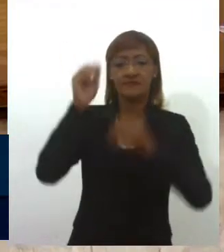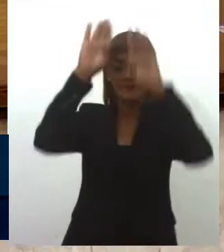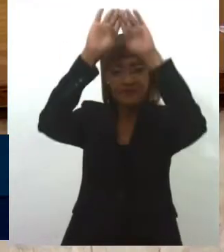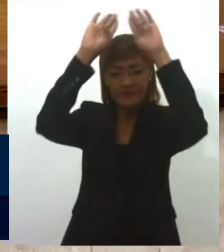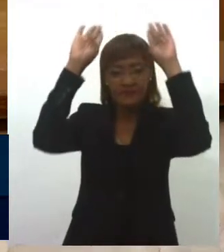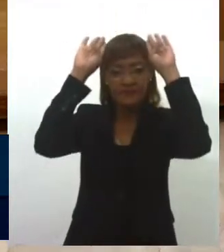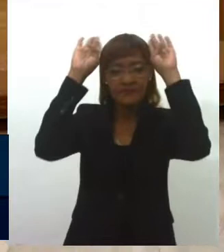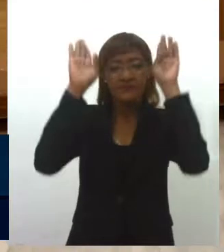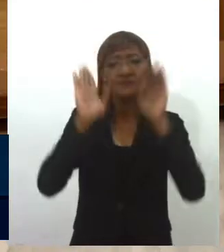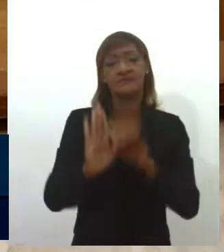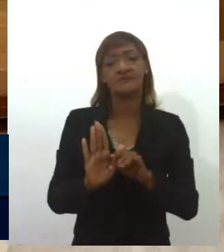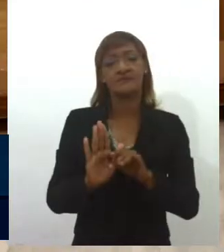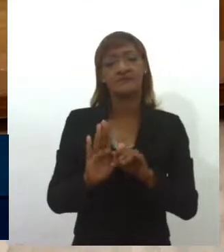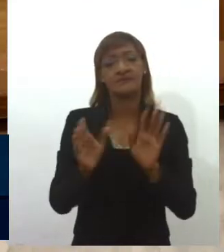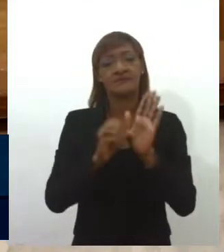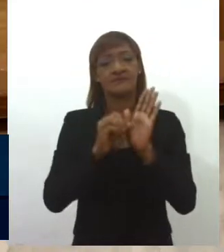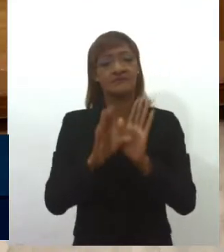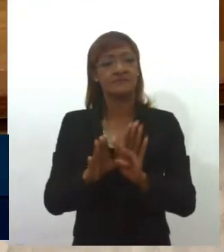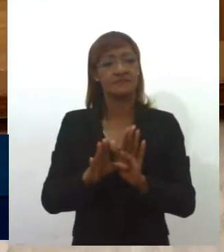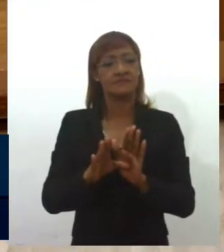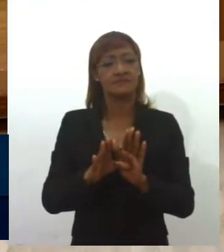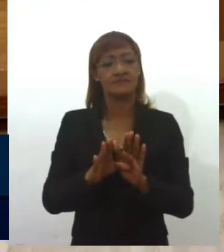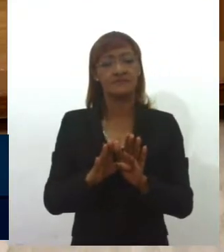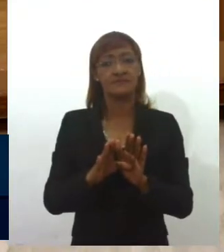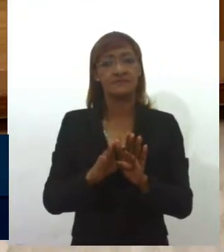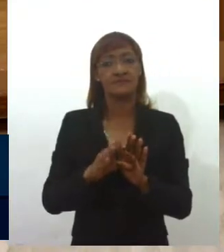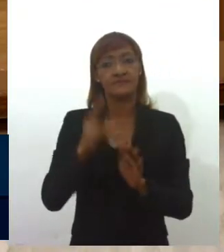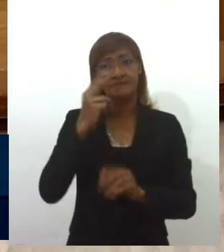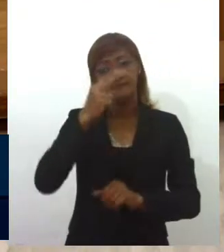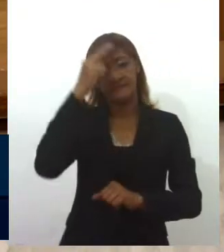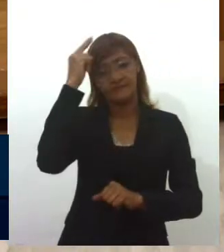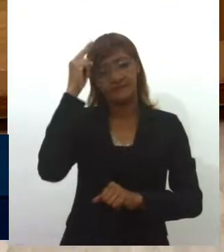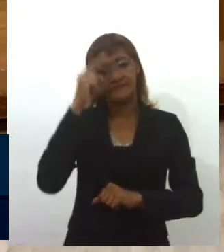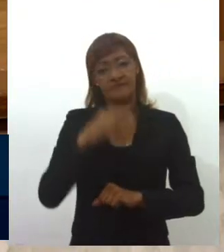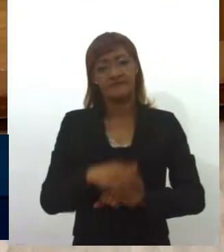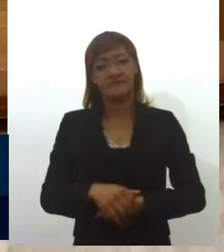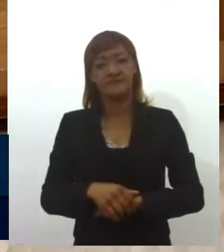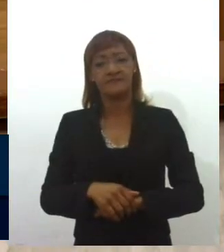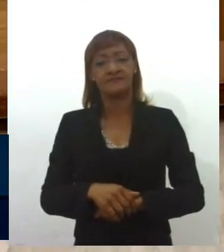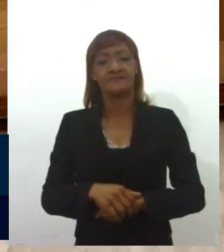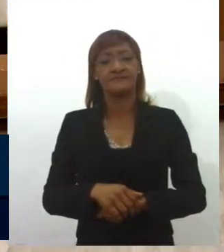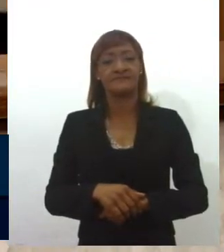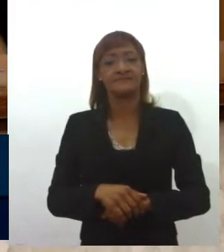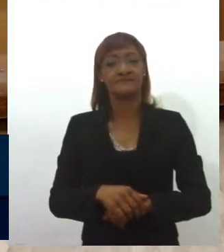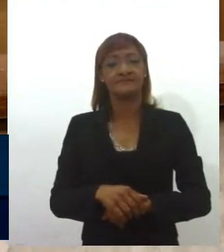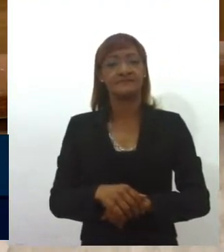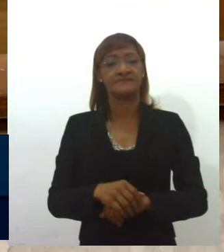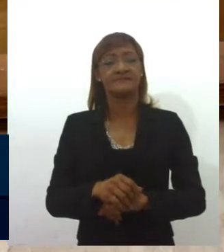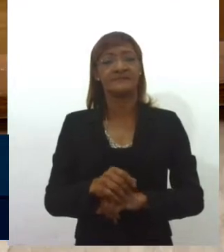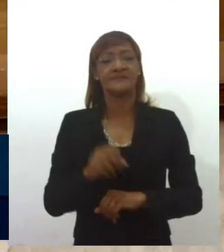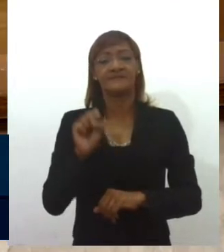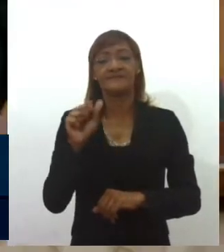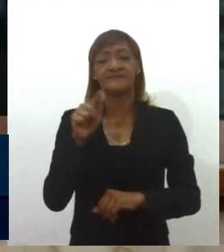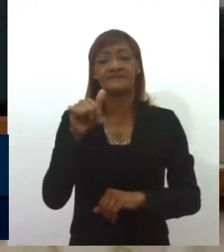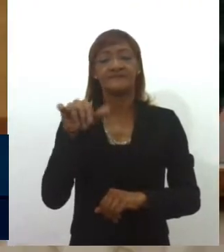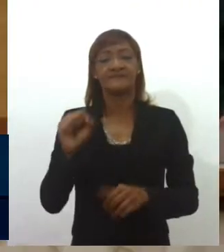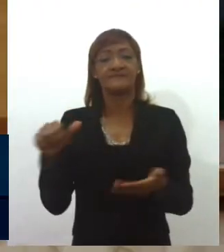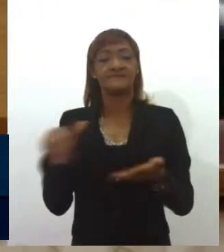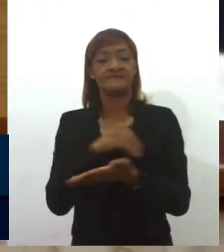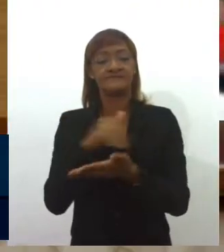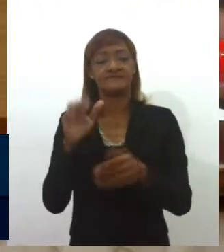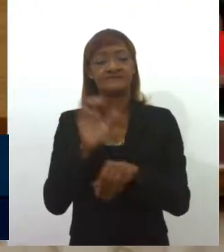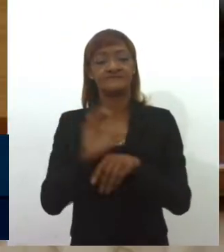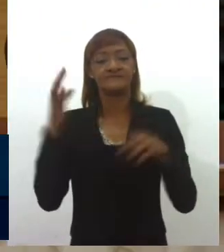Indicação ao excelentíssimo senhor Belivaldo Chagas e o senhor José Sales Neto, secretário de Estado de